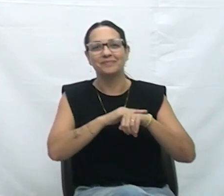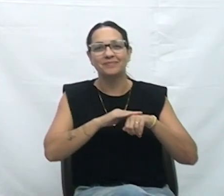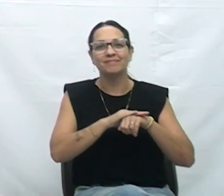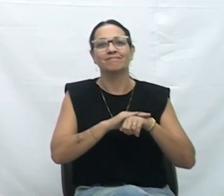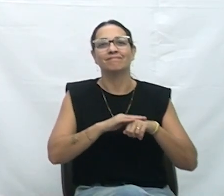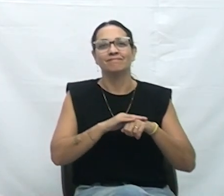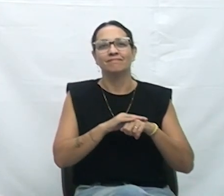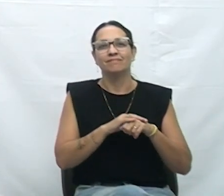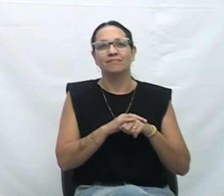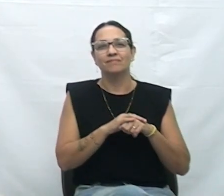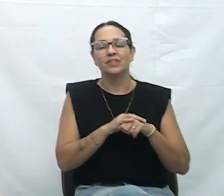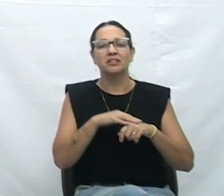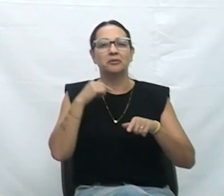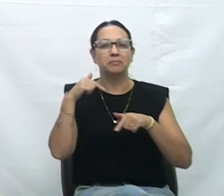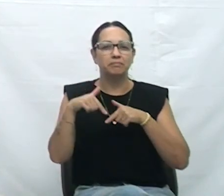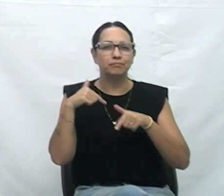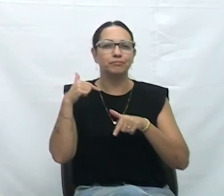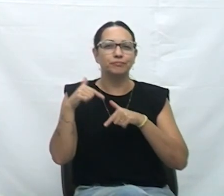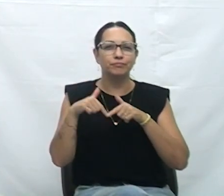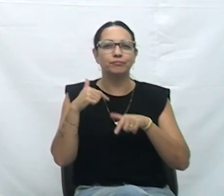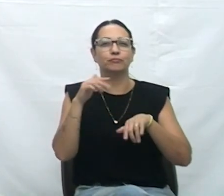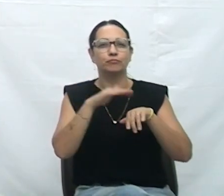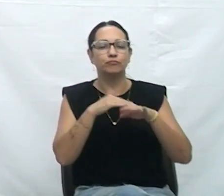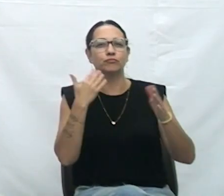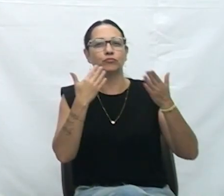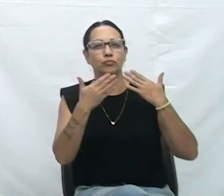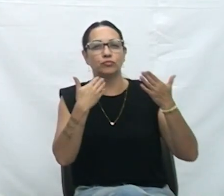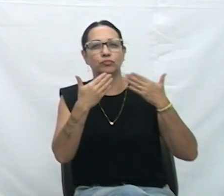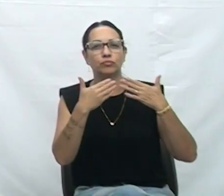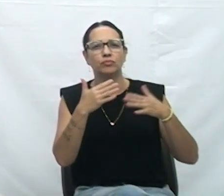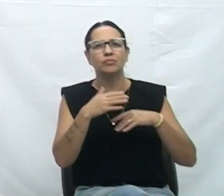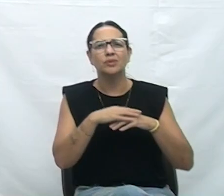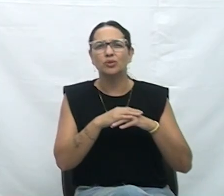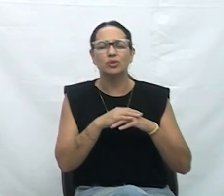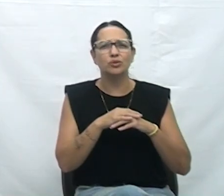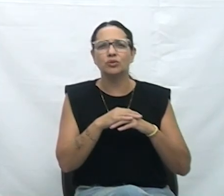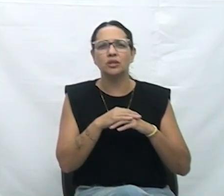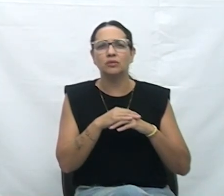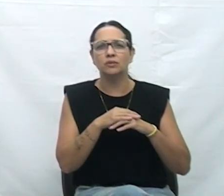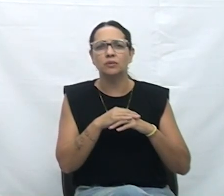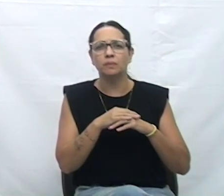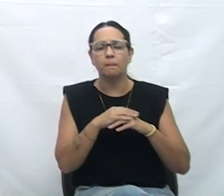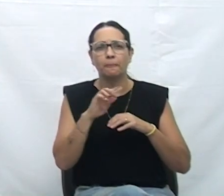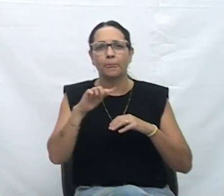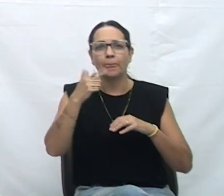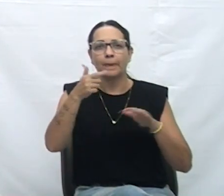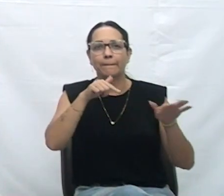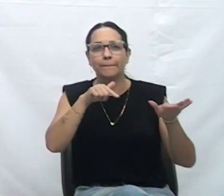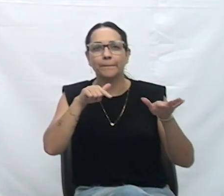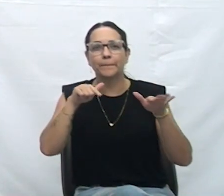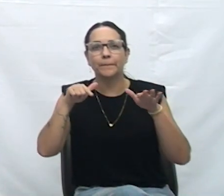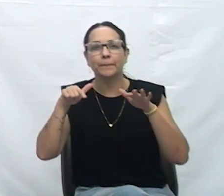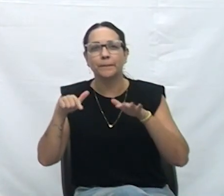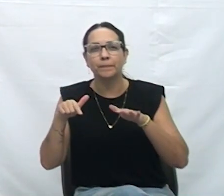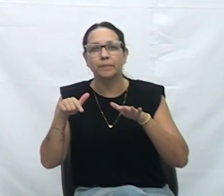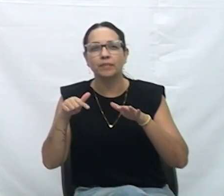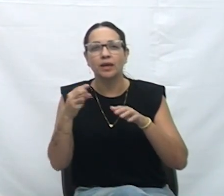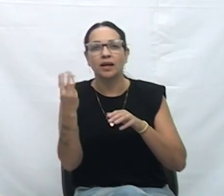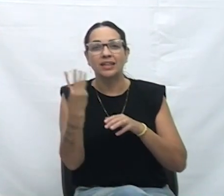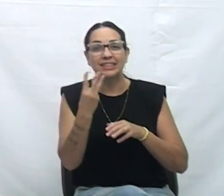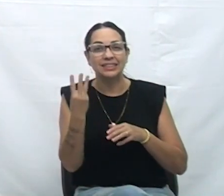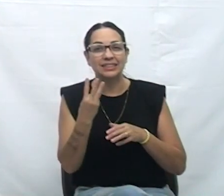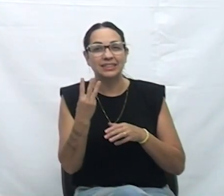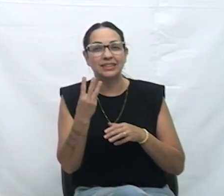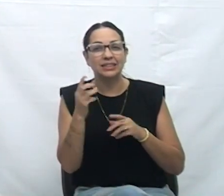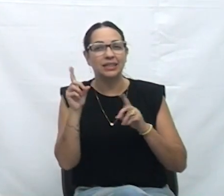lá, e amanhã possivelmente vai entrar um requerimento amanhã, se não entrar amanhã, entra na próxima semana. Essas foram, pelo menos, três pautas que a gente